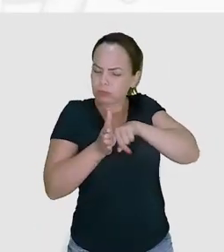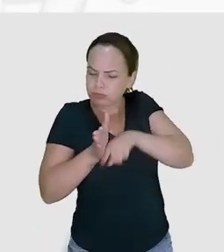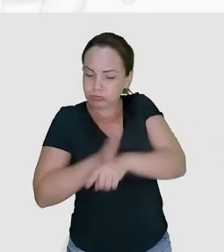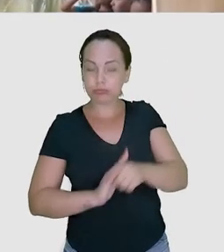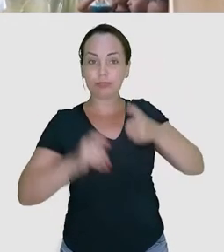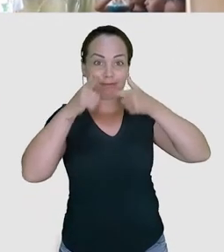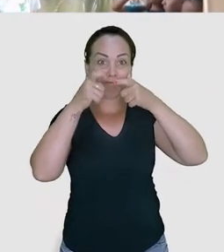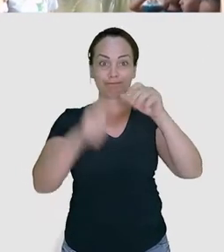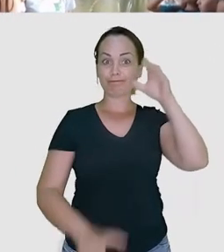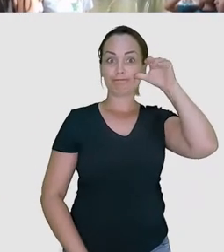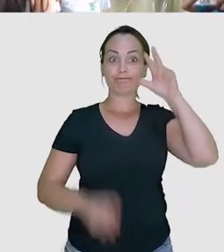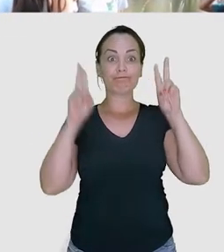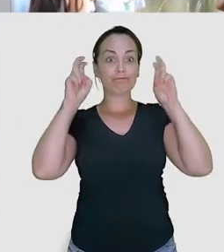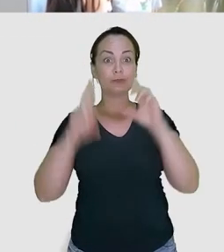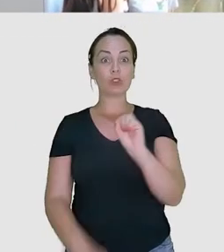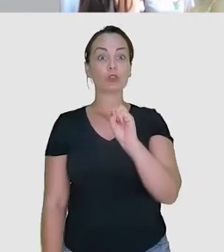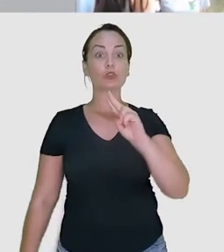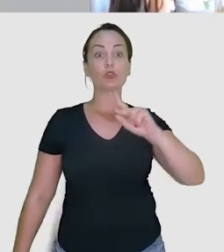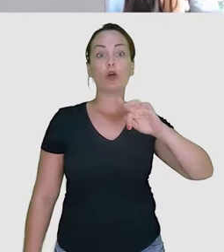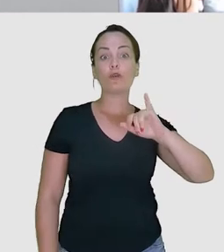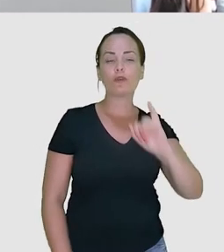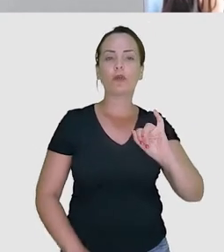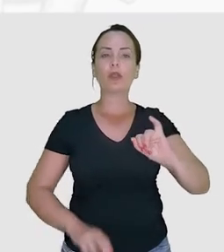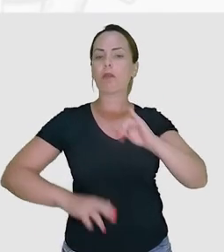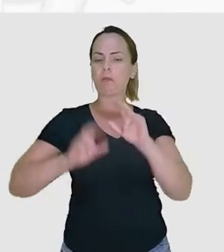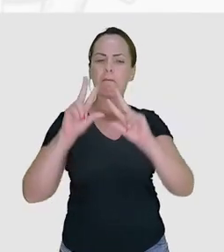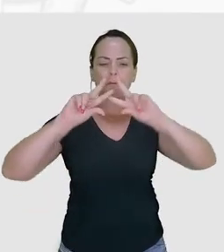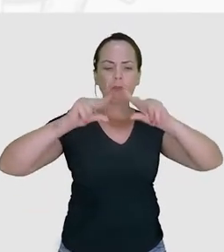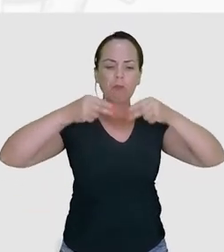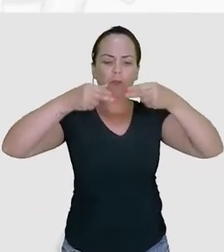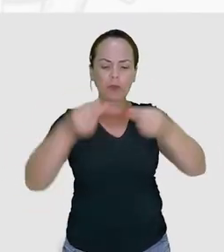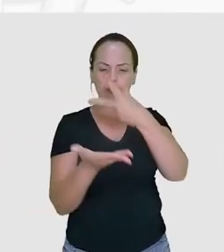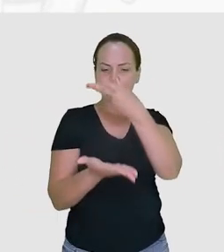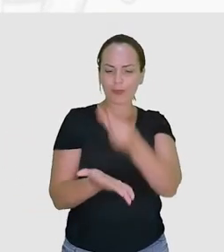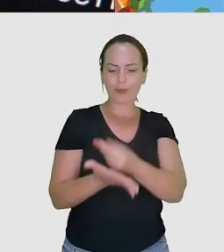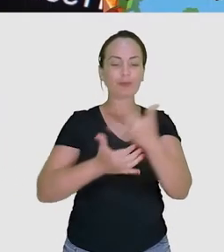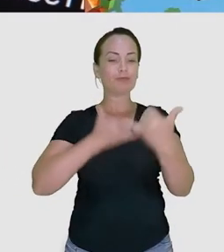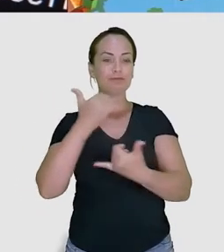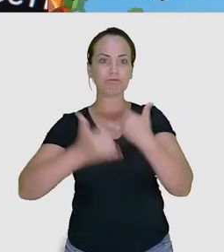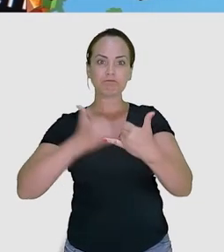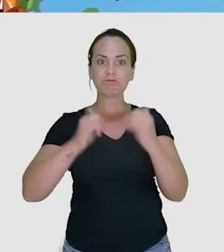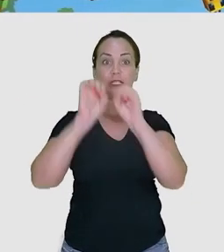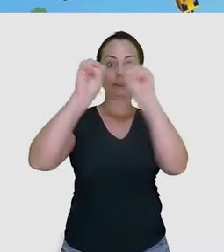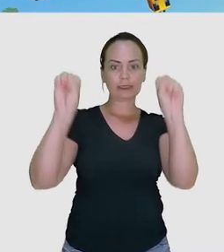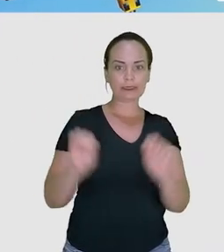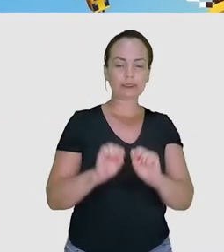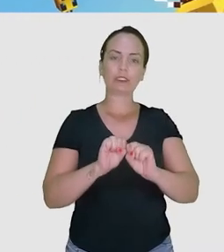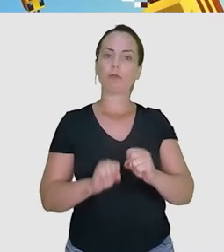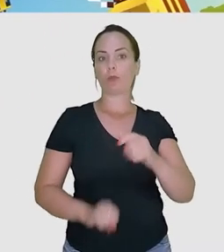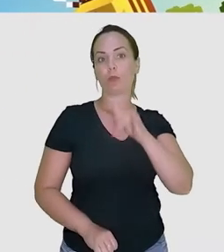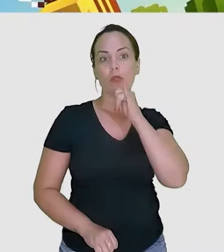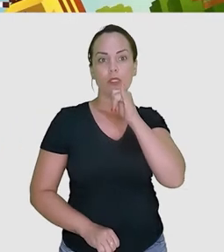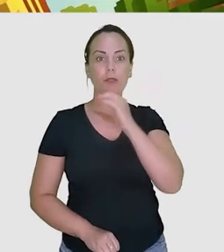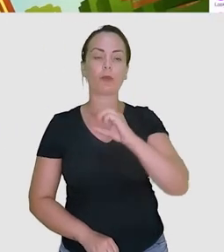Aficionados são aqueles que gostam muito de uma coisa, têm interesse e curiosidade sobre um assunto. Software são programas, jogos, aplicativos.